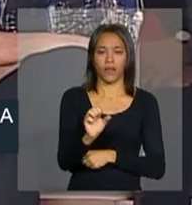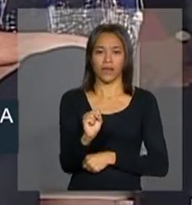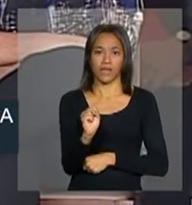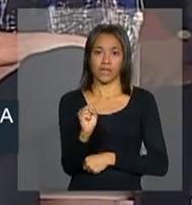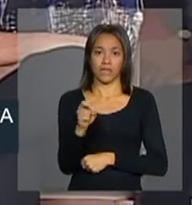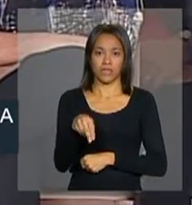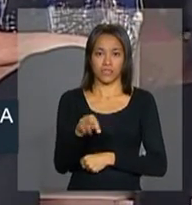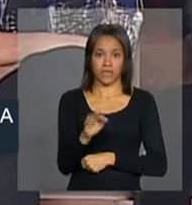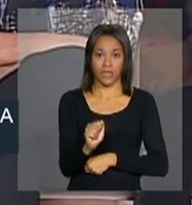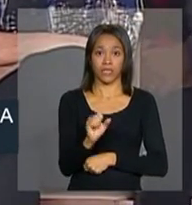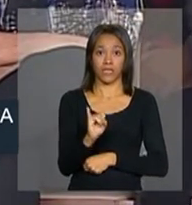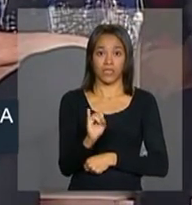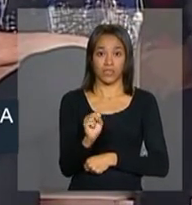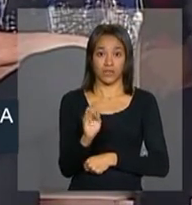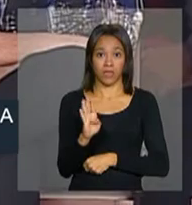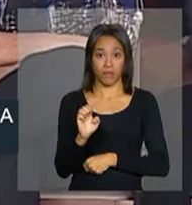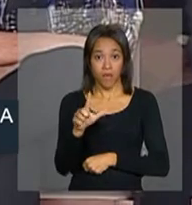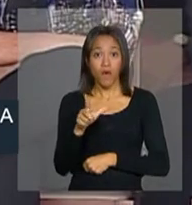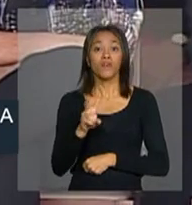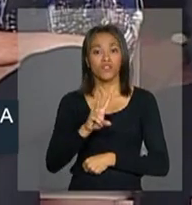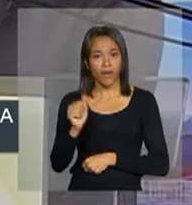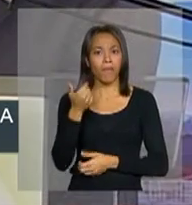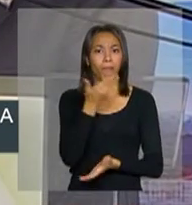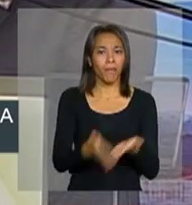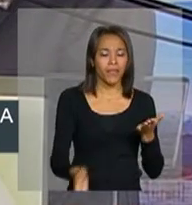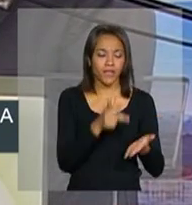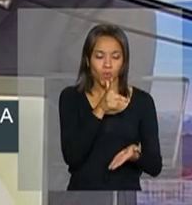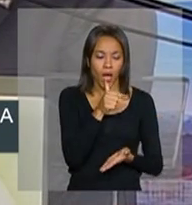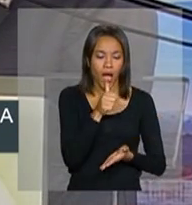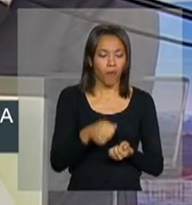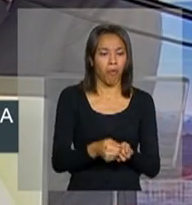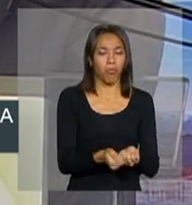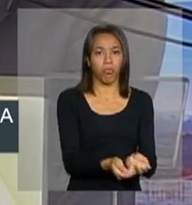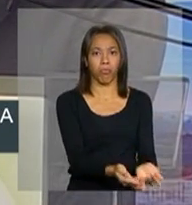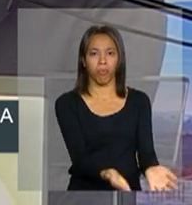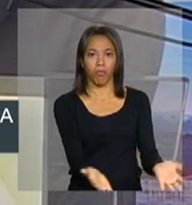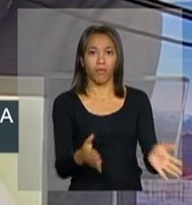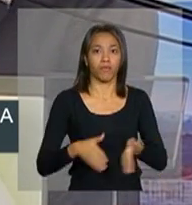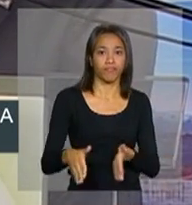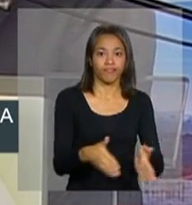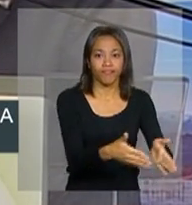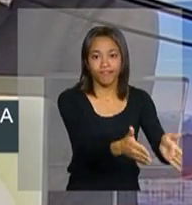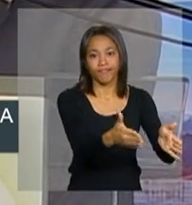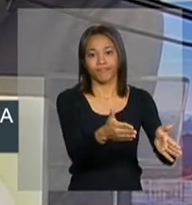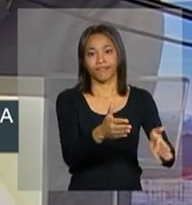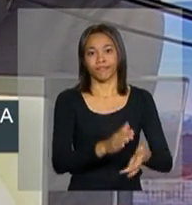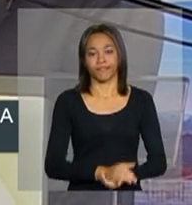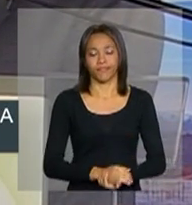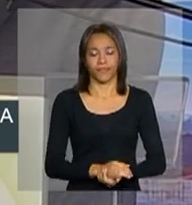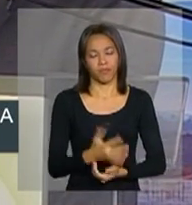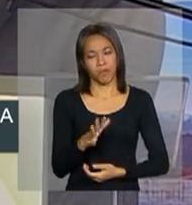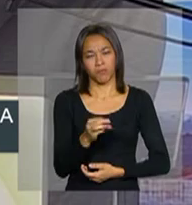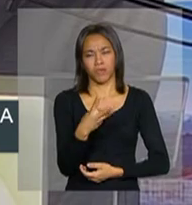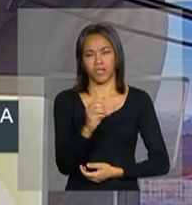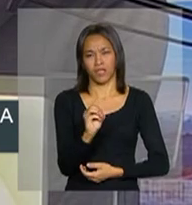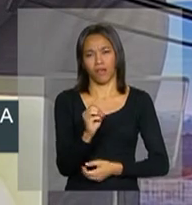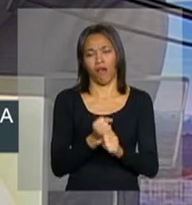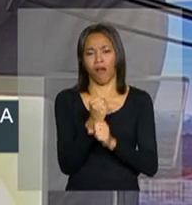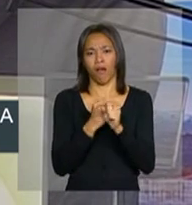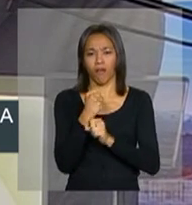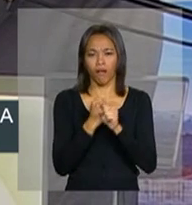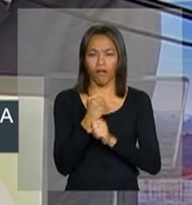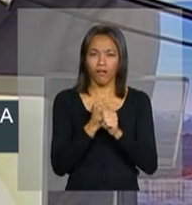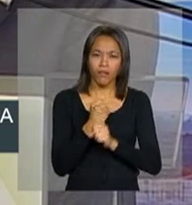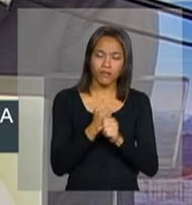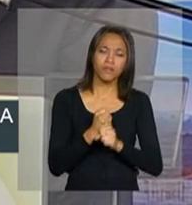nós vamos perdê-lo. as suas águas vão se capilarizar dentro de, no máximo, 30 anos. Há